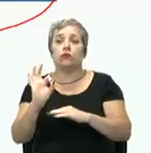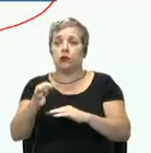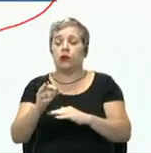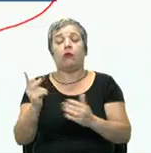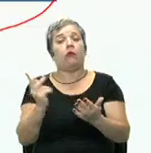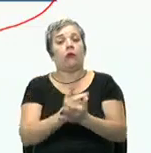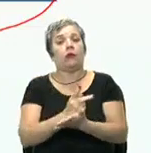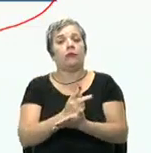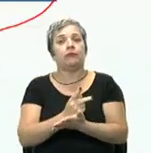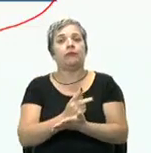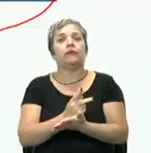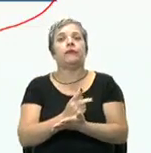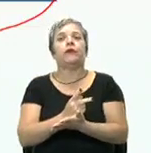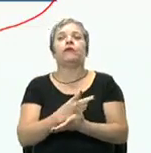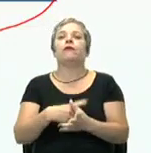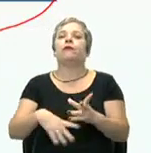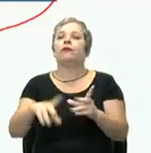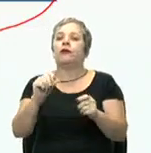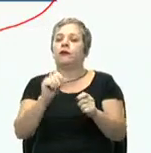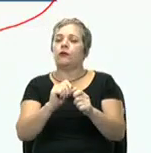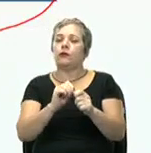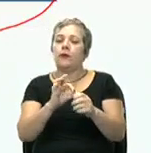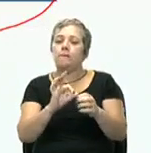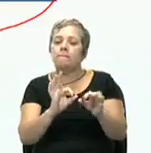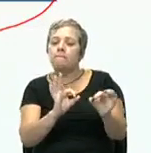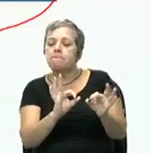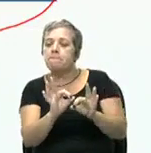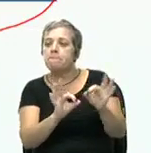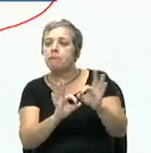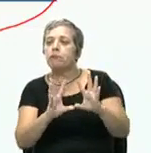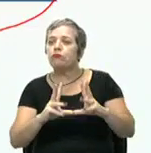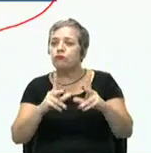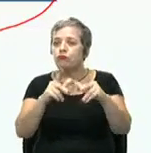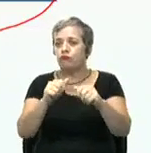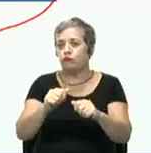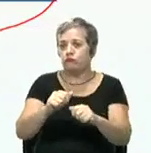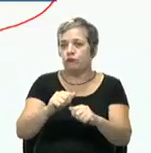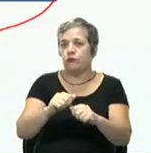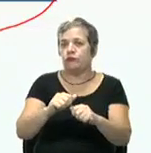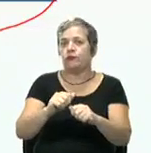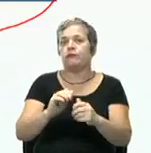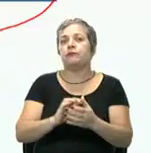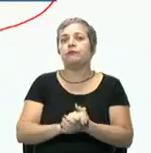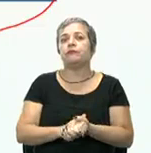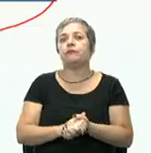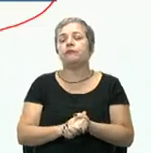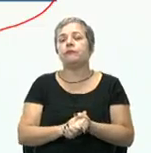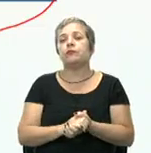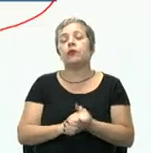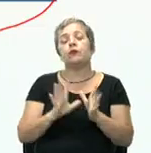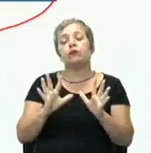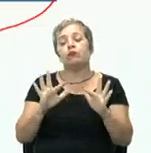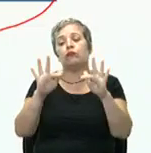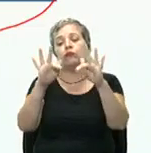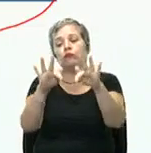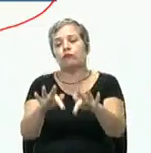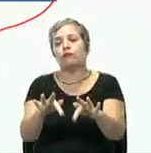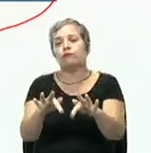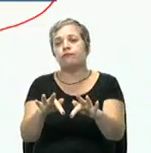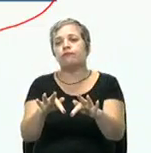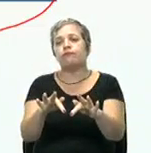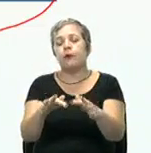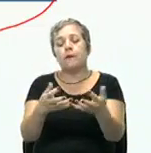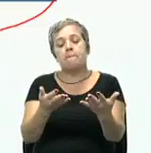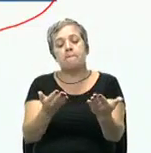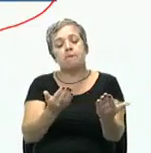Eu vou fazer uma ação corretiva ou várias ações corretivas desse processo. E por final, vou fazer a avaliação